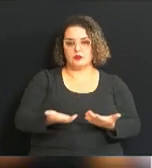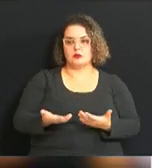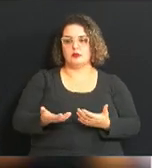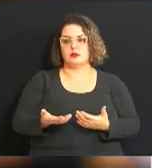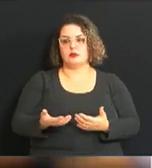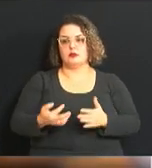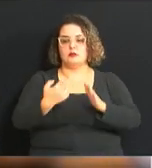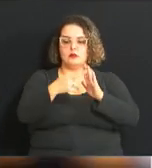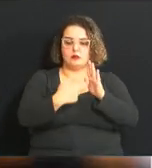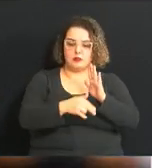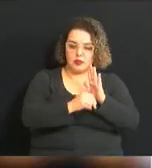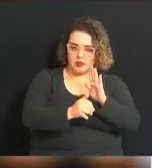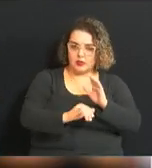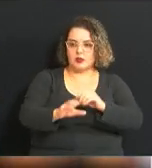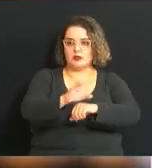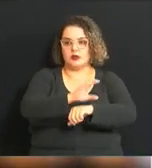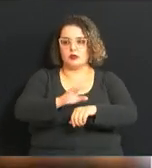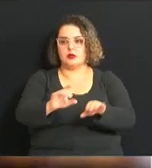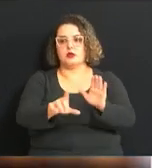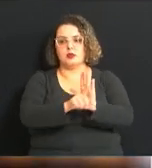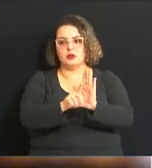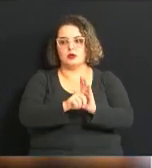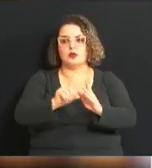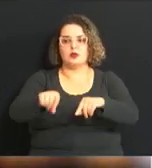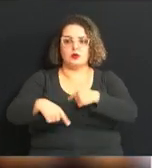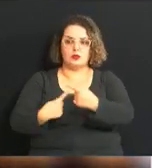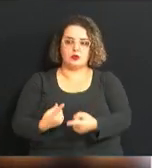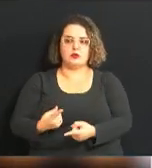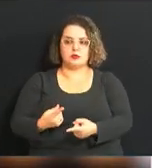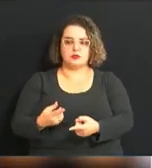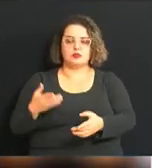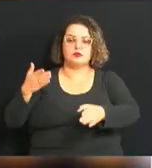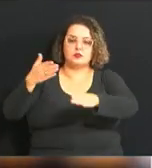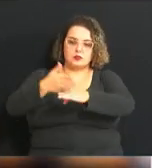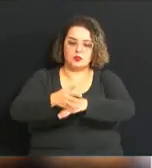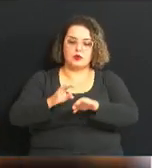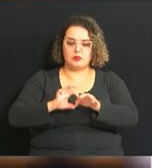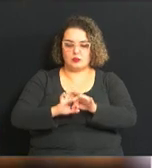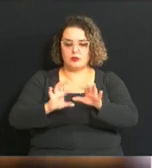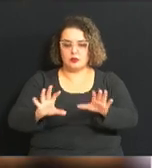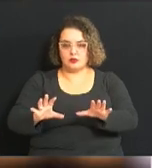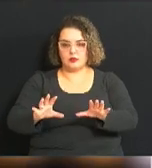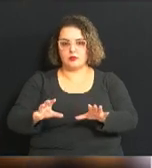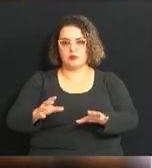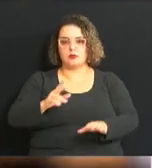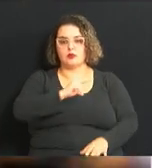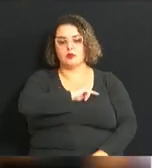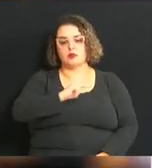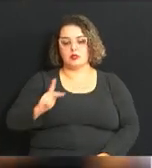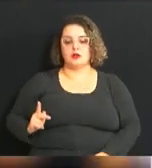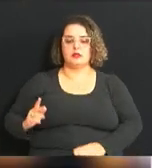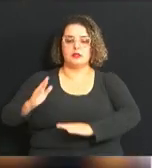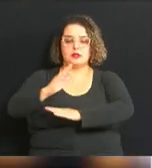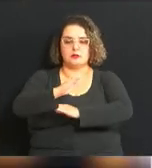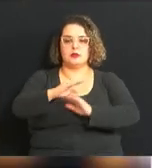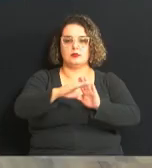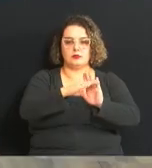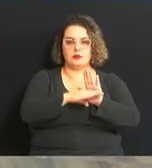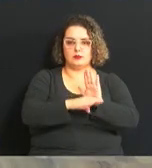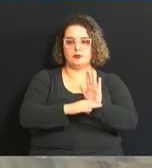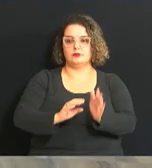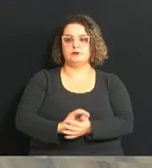relatoria da Constituição e Legalidade, outros já vão entrar à disposição do presidente da Câmara para ser colocado em pauta.